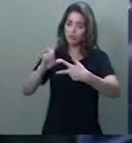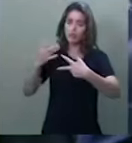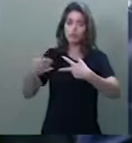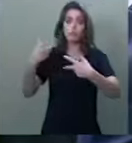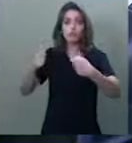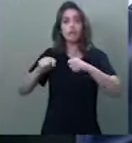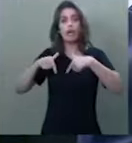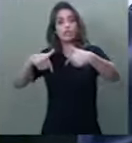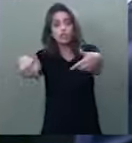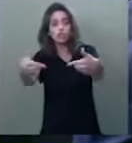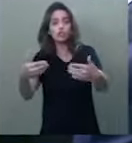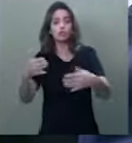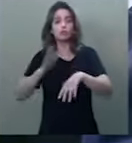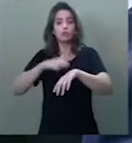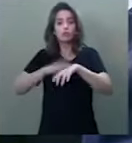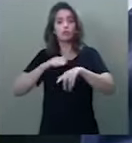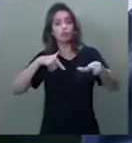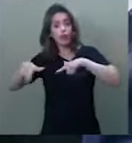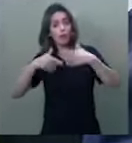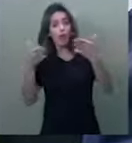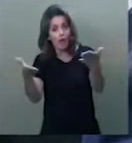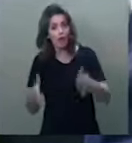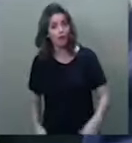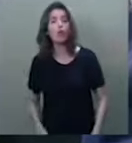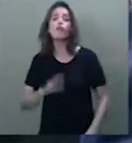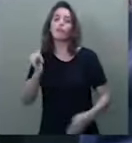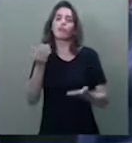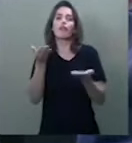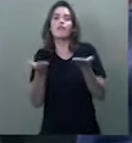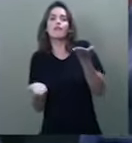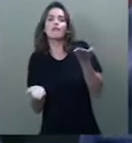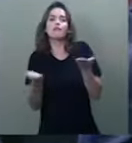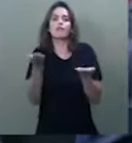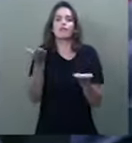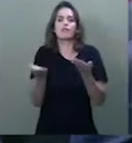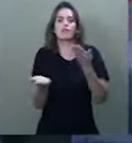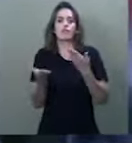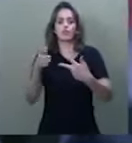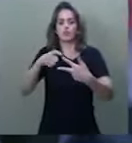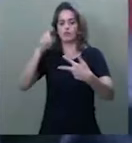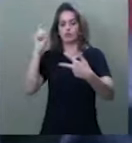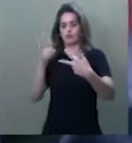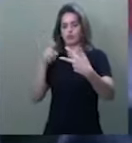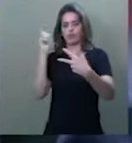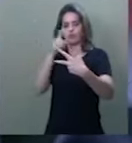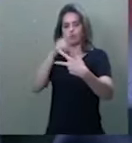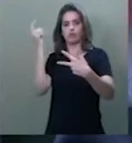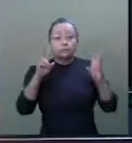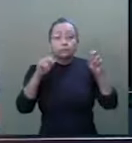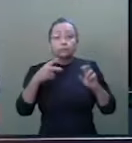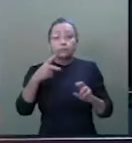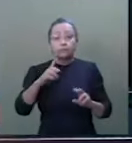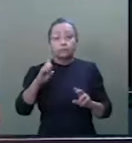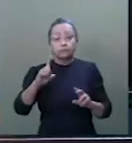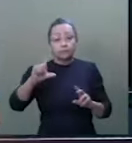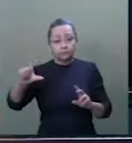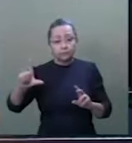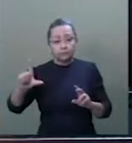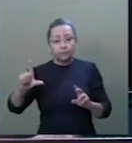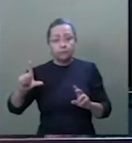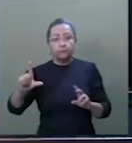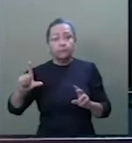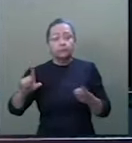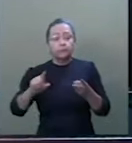fazendo o seu trabalho. Aí a gente vai ter um equilíbrio entre os poderes e o Brasil vai tocar o seu dia a dia. O requerimento de